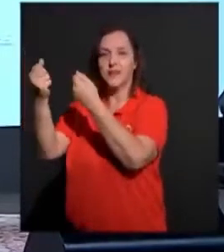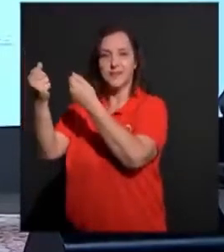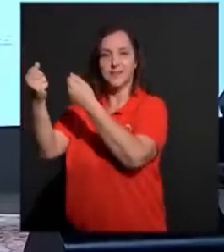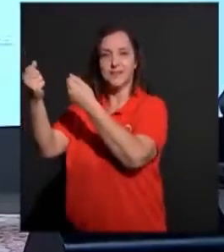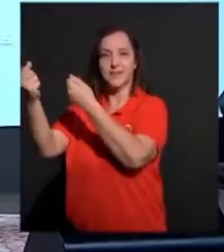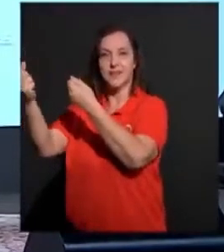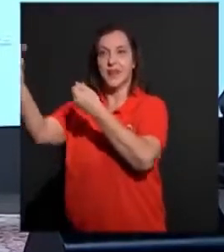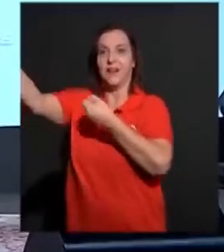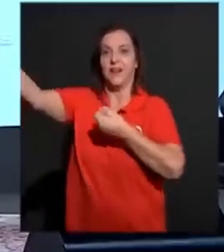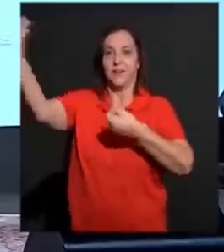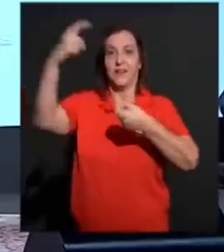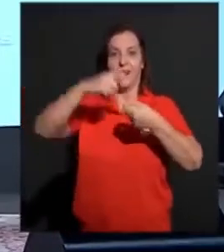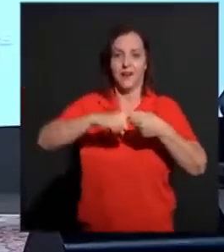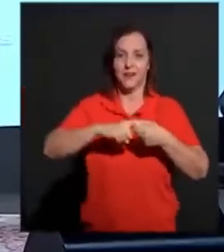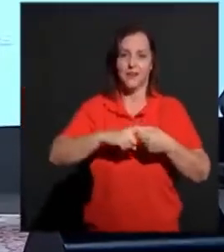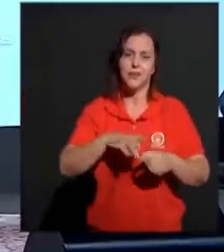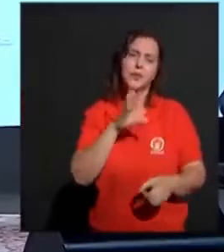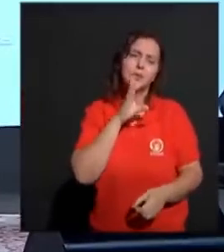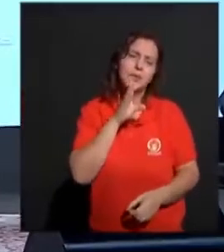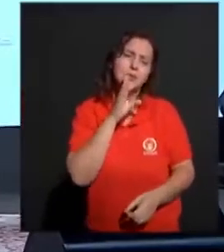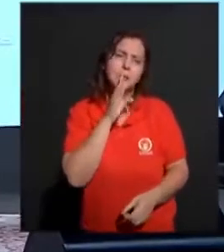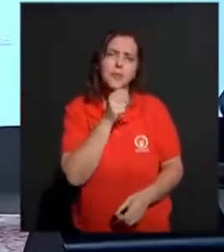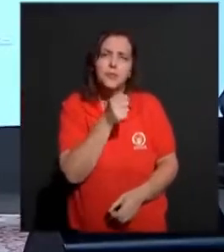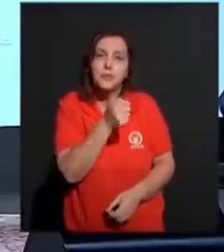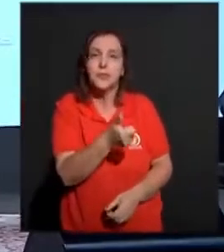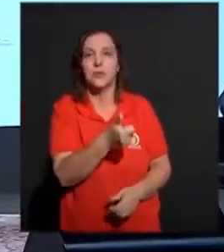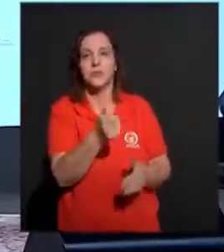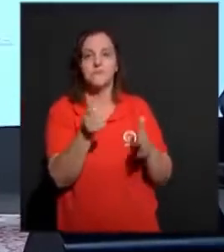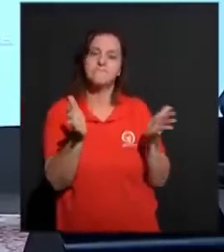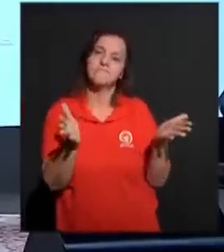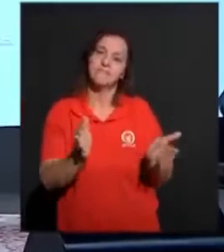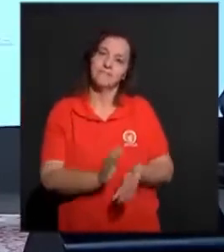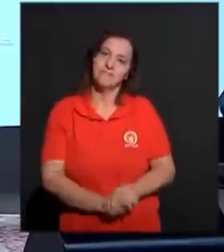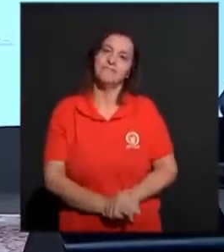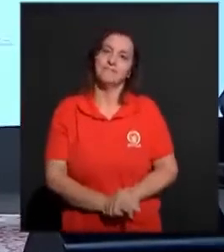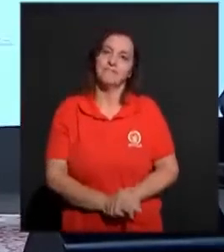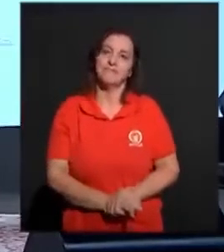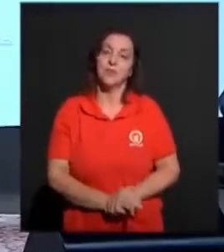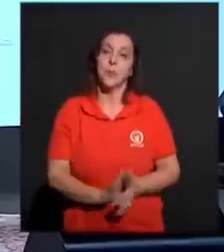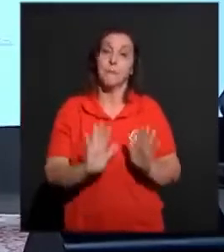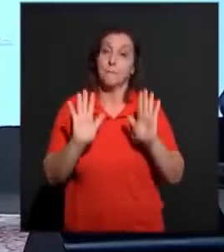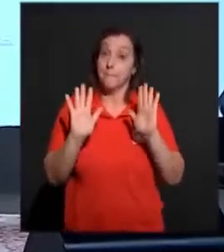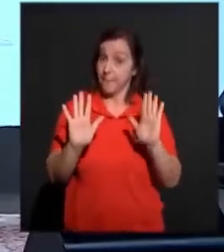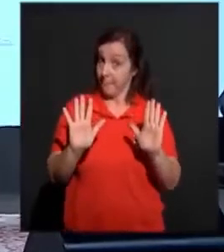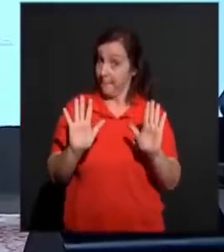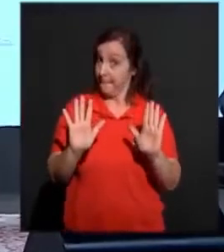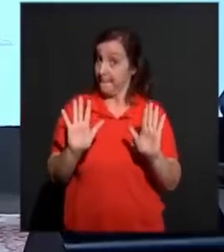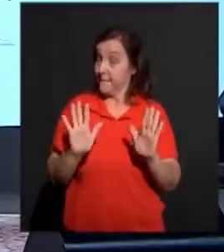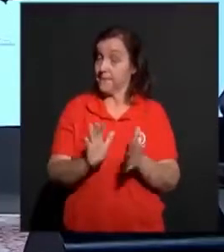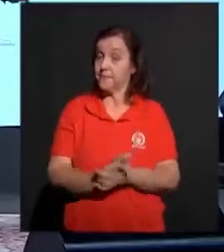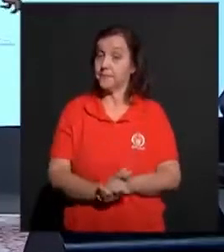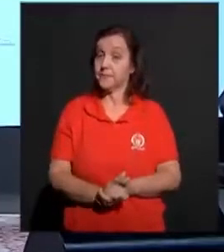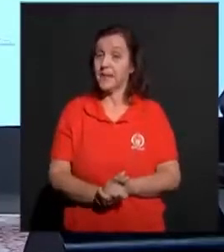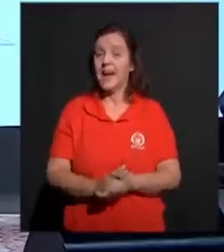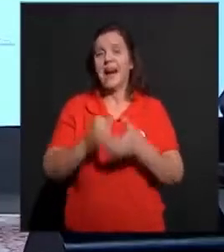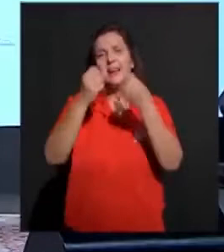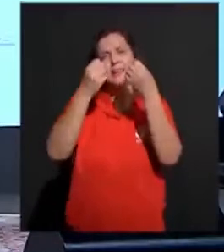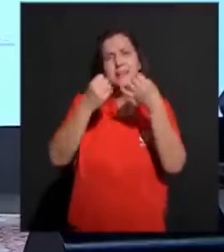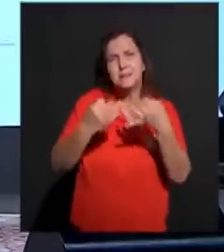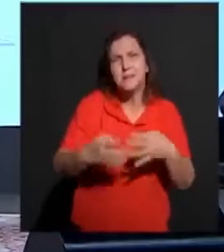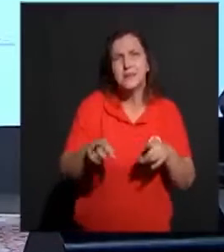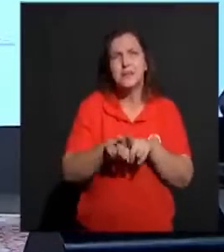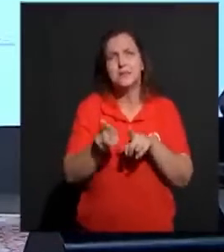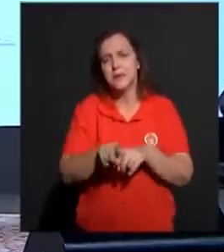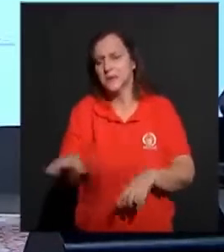Ainda sabemos em partes. E entre esse versículo Ele vai falar sobre a questão de quando Ele era menino.